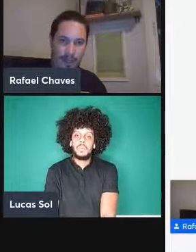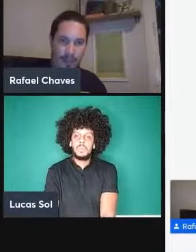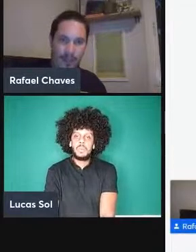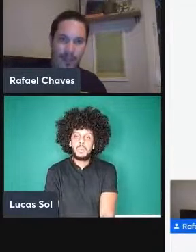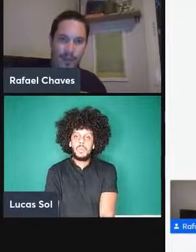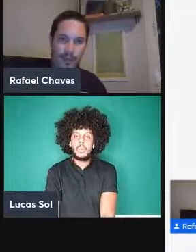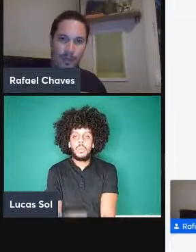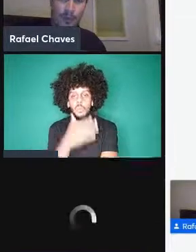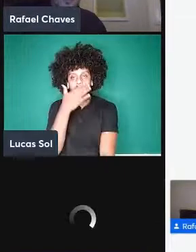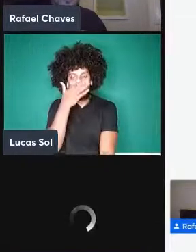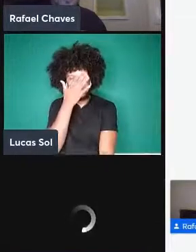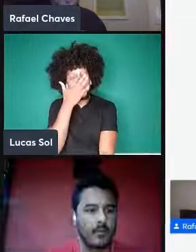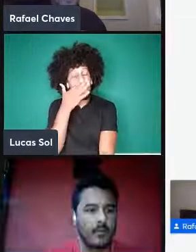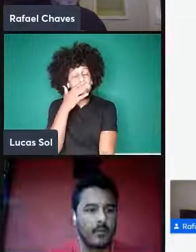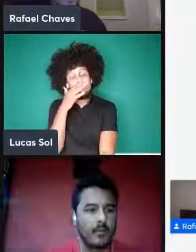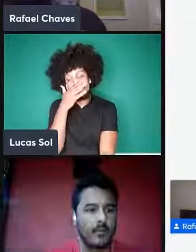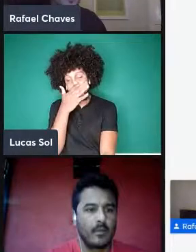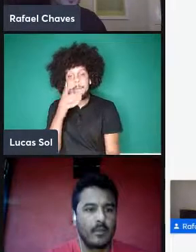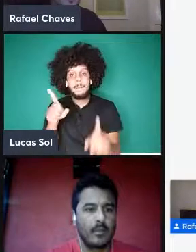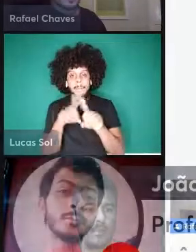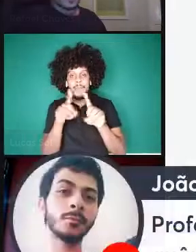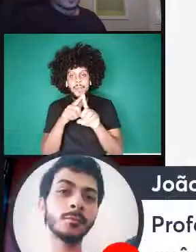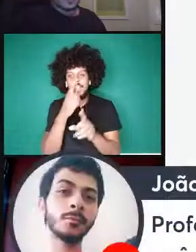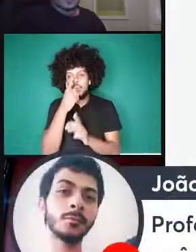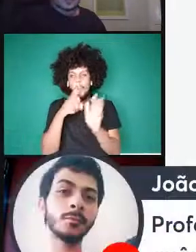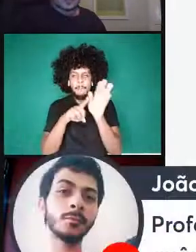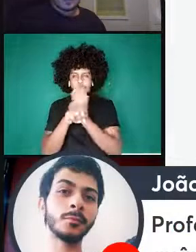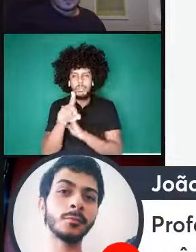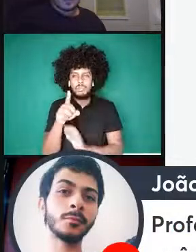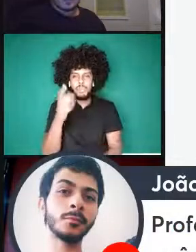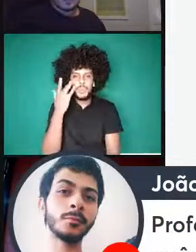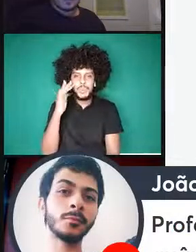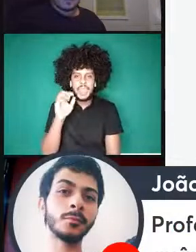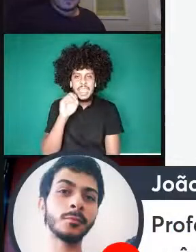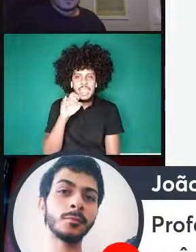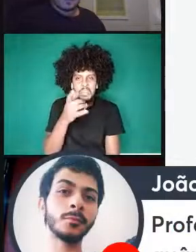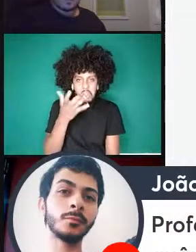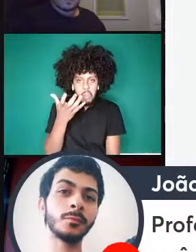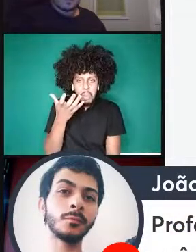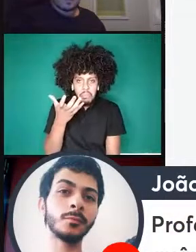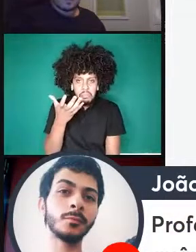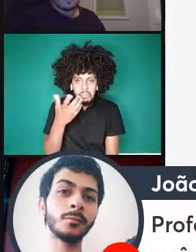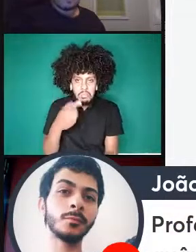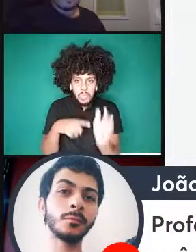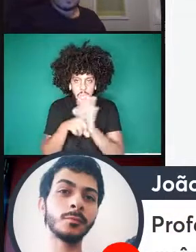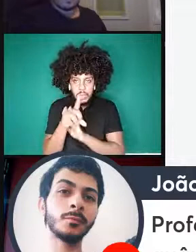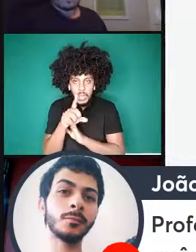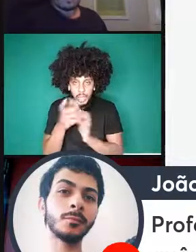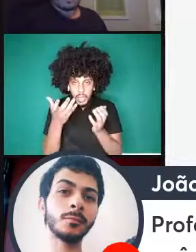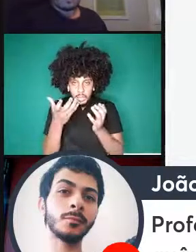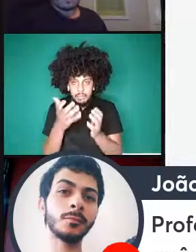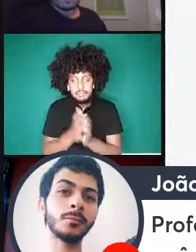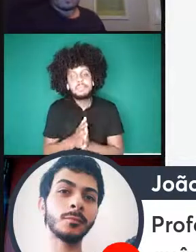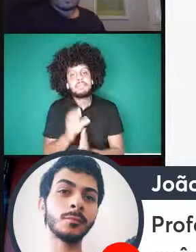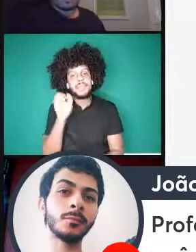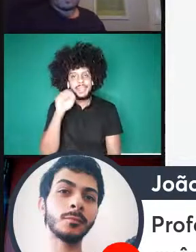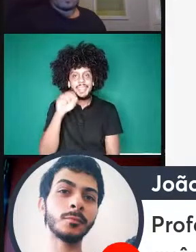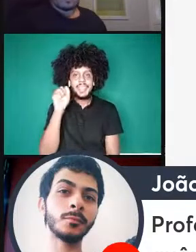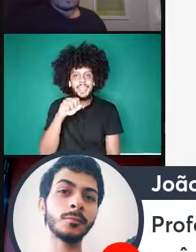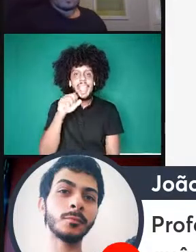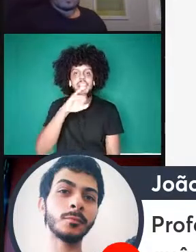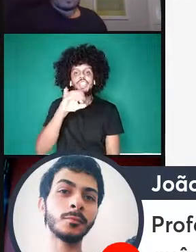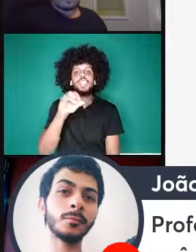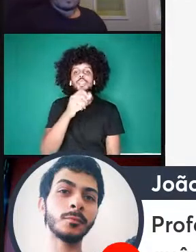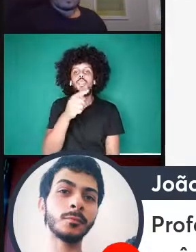acho que tem mais uma pergunta aqui não sei se você quer fazer ela Zé sim sim é do João Vitor